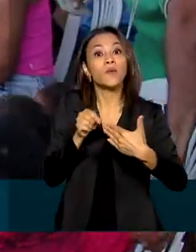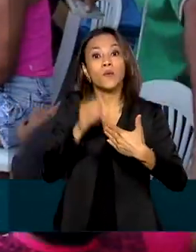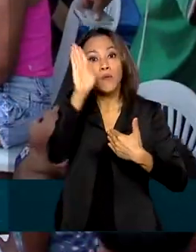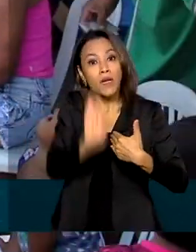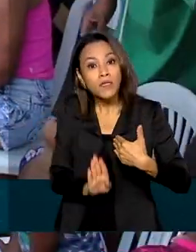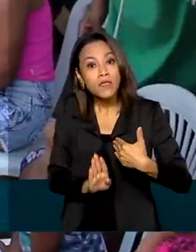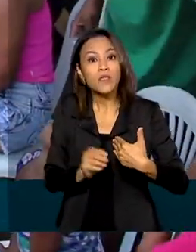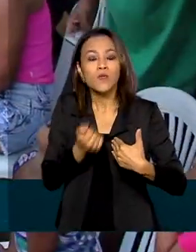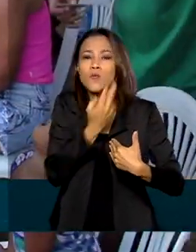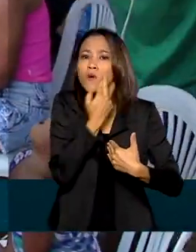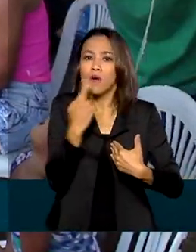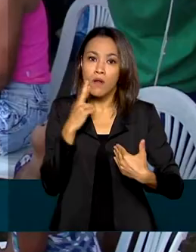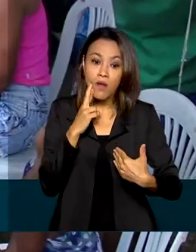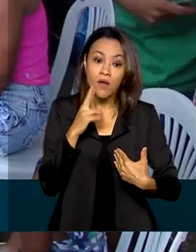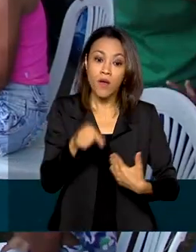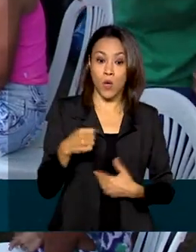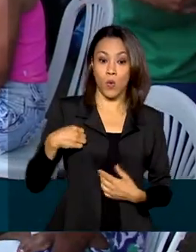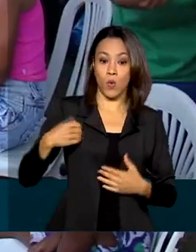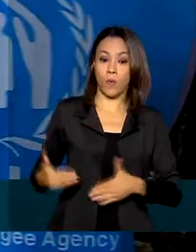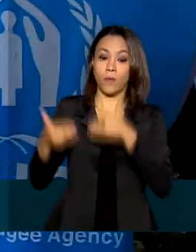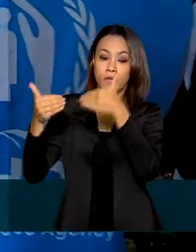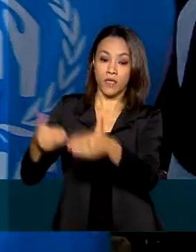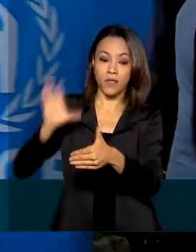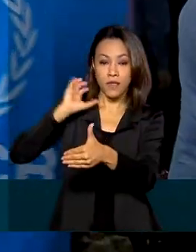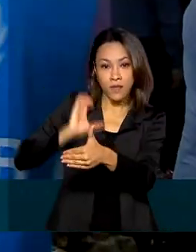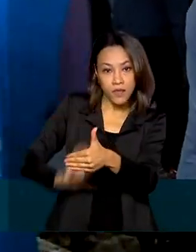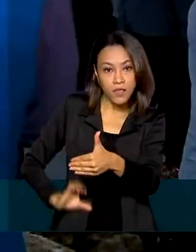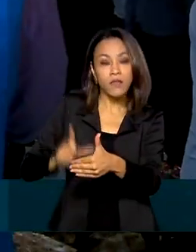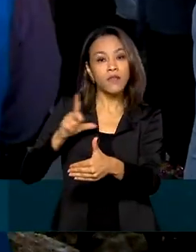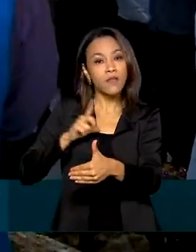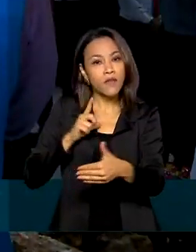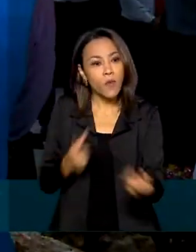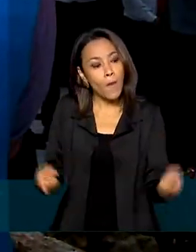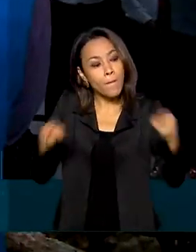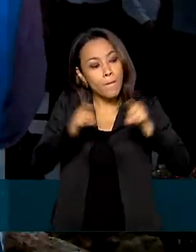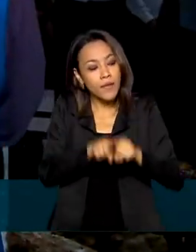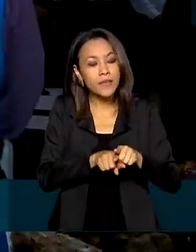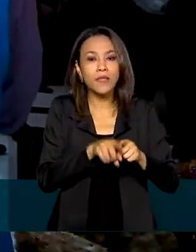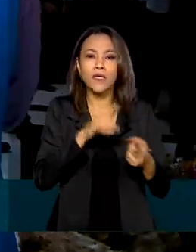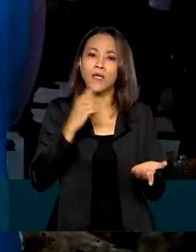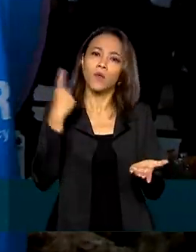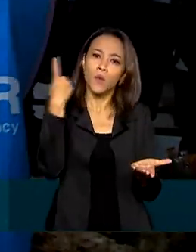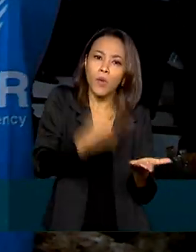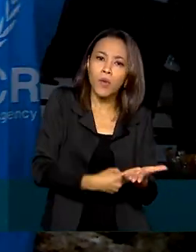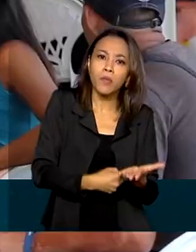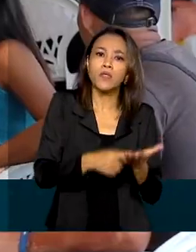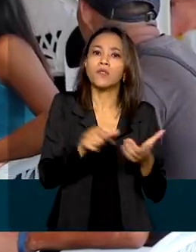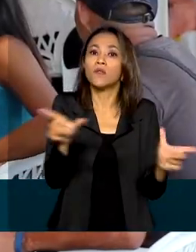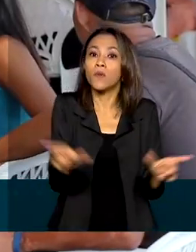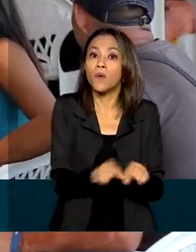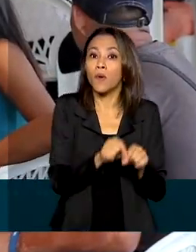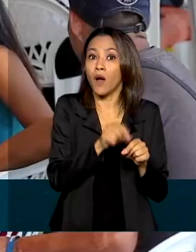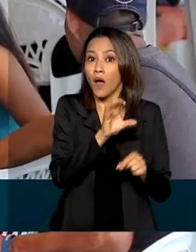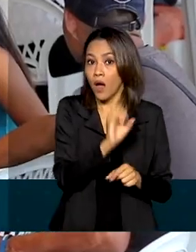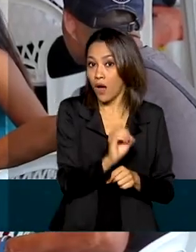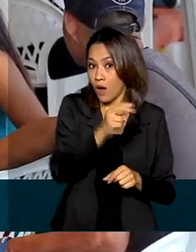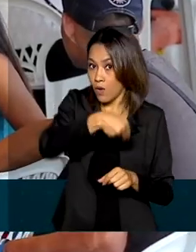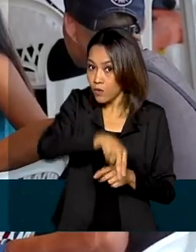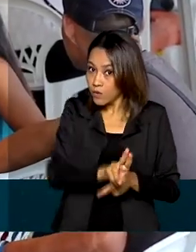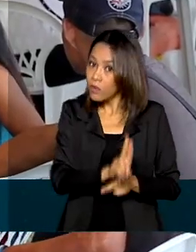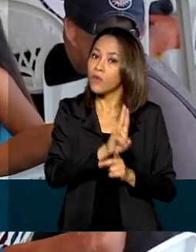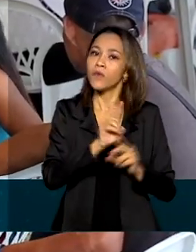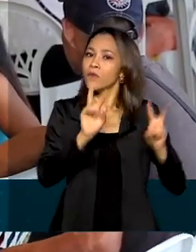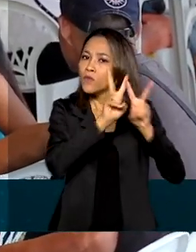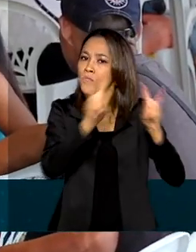Brasil, o Ministério da Cidadania firmou uma parceria com a Agência das Nações Unidas para as Migrações,